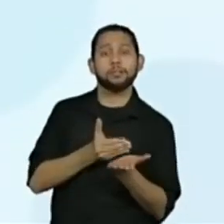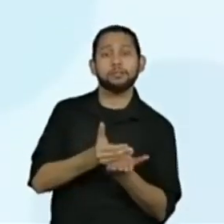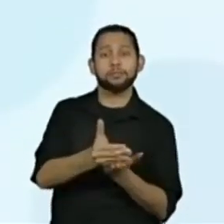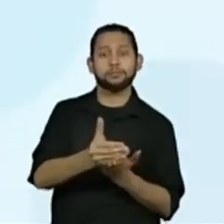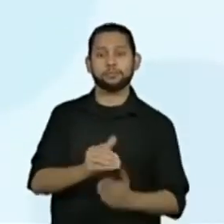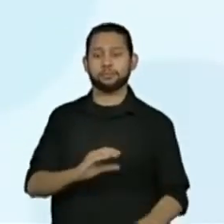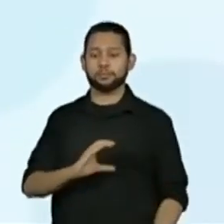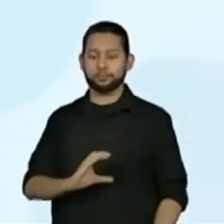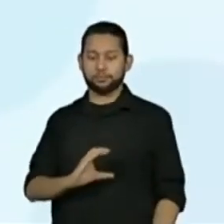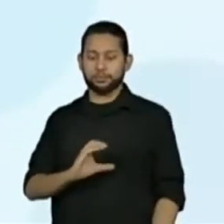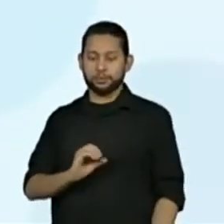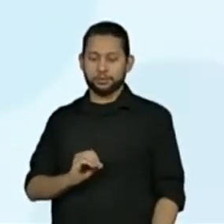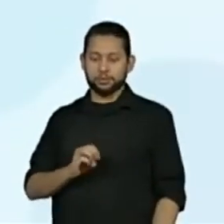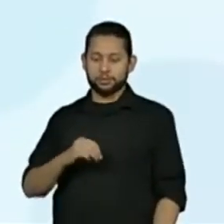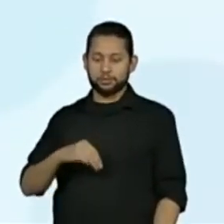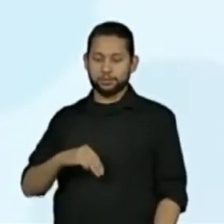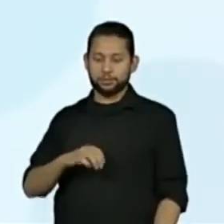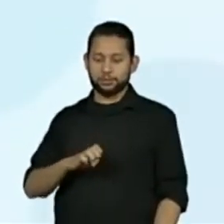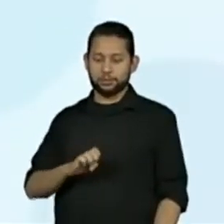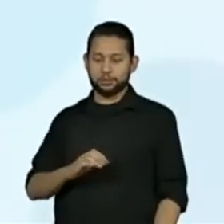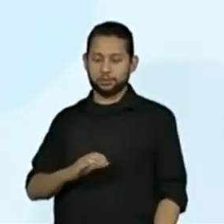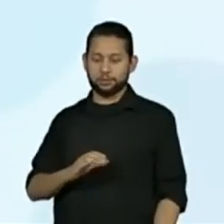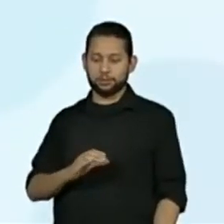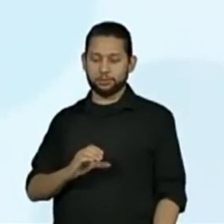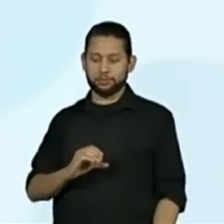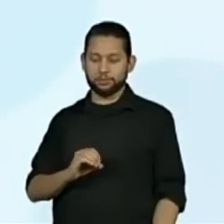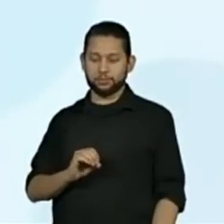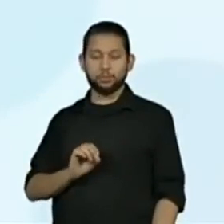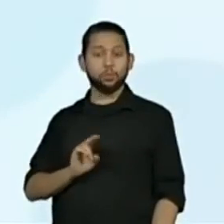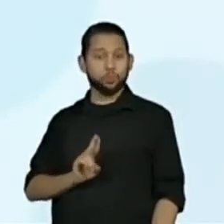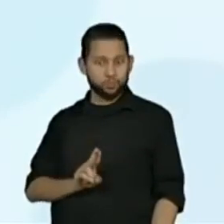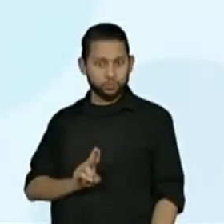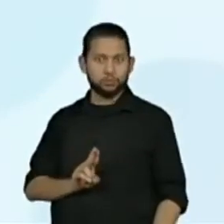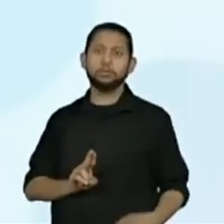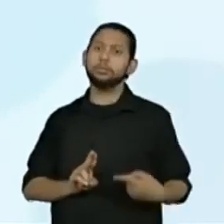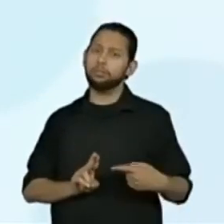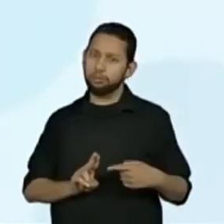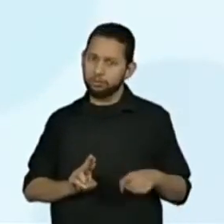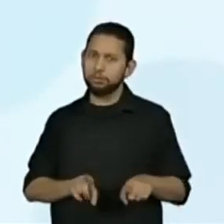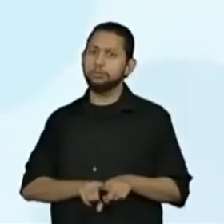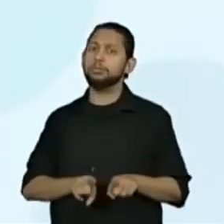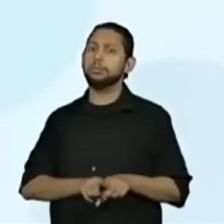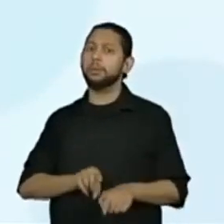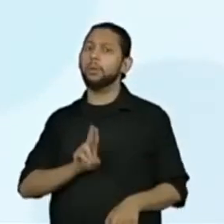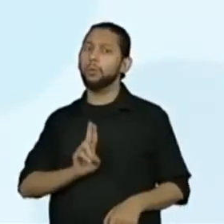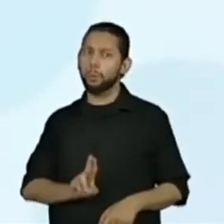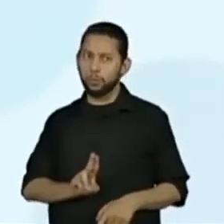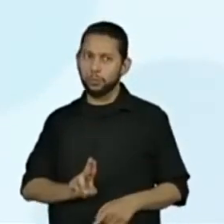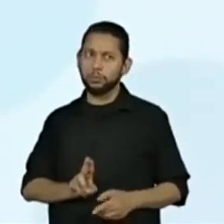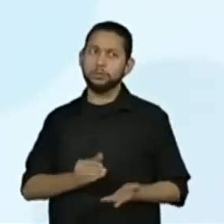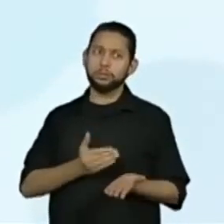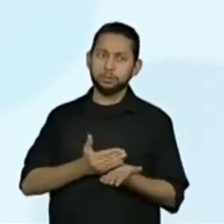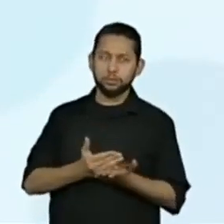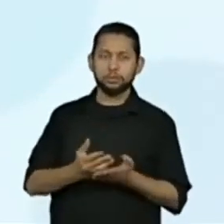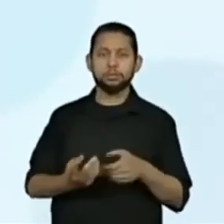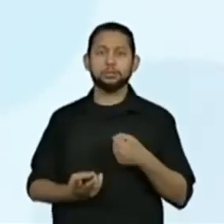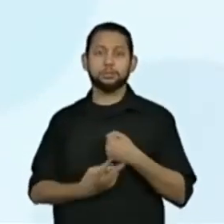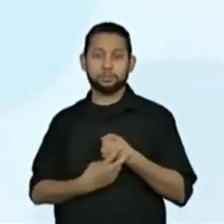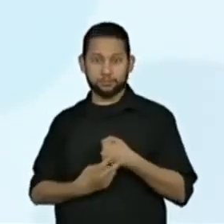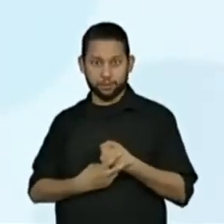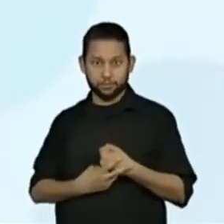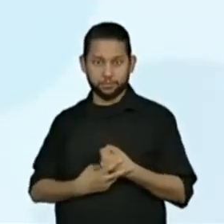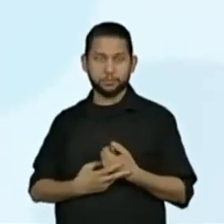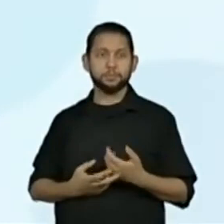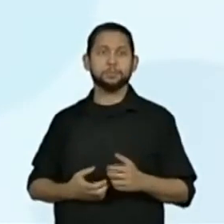Começou, também termina em U. Então, também vem do verbo começar, logo é um